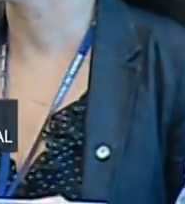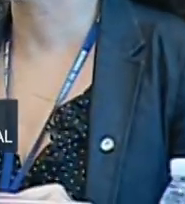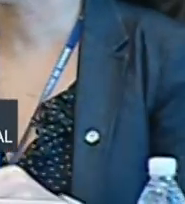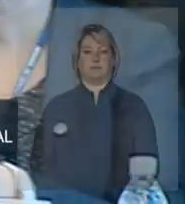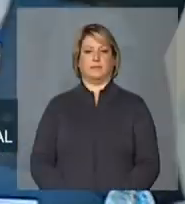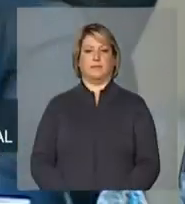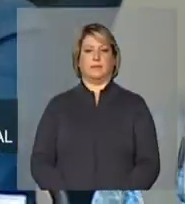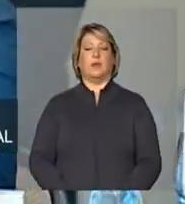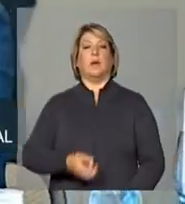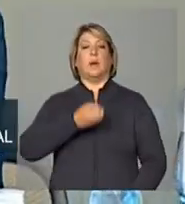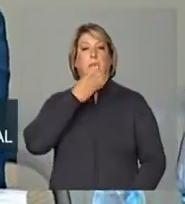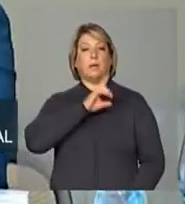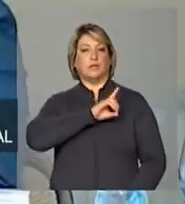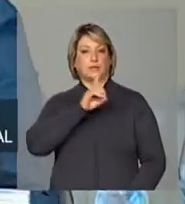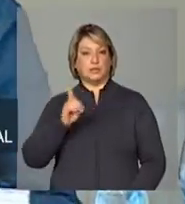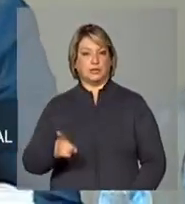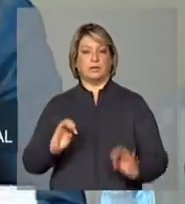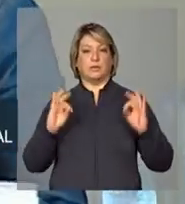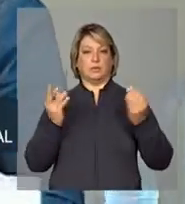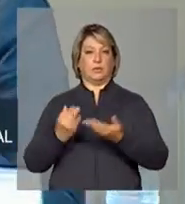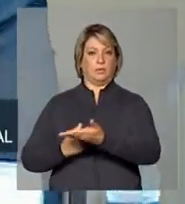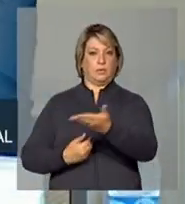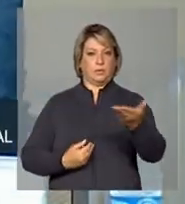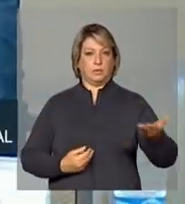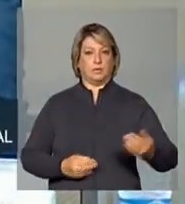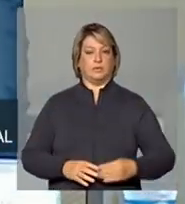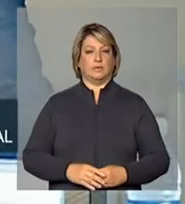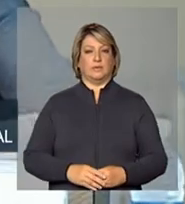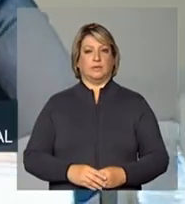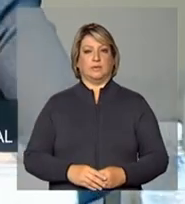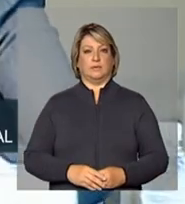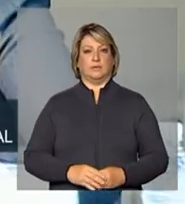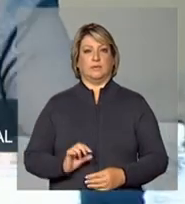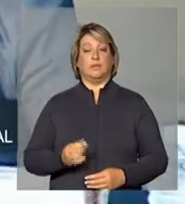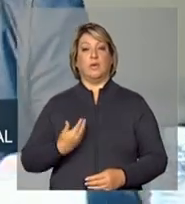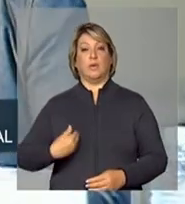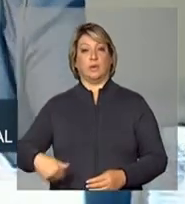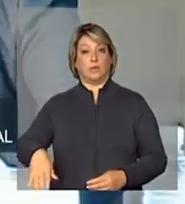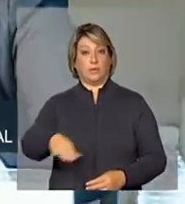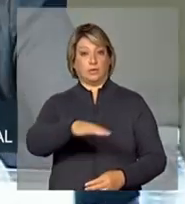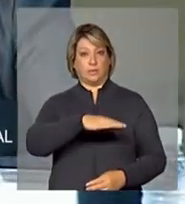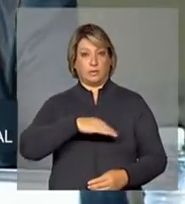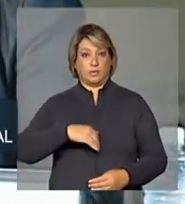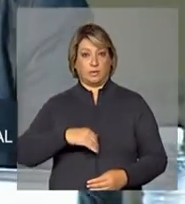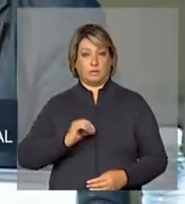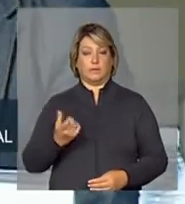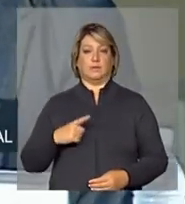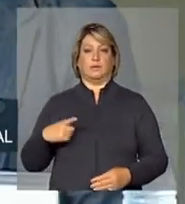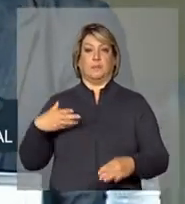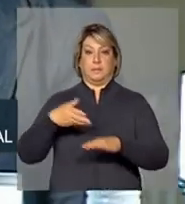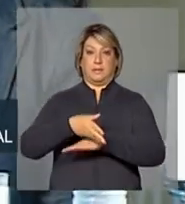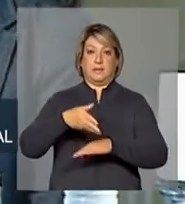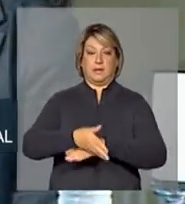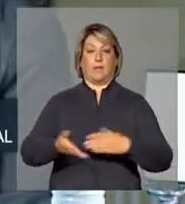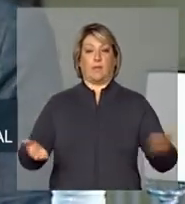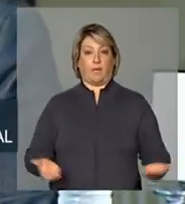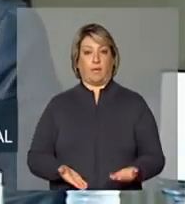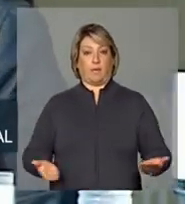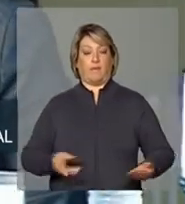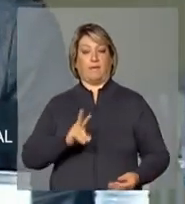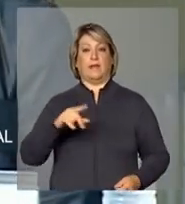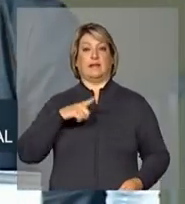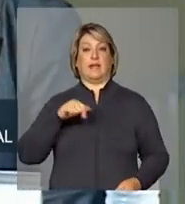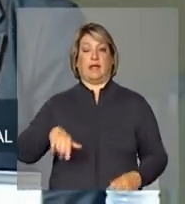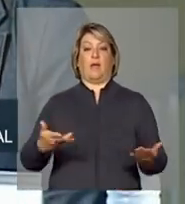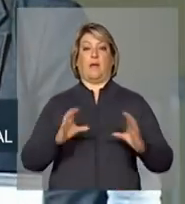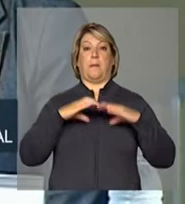Bom dia a todos, nós participamos agora, vamos ter agora a